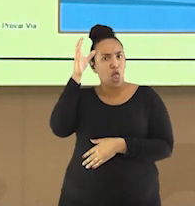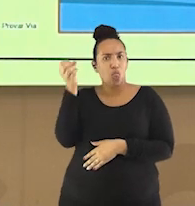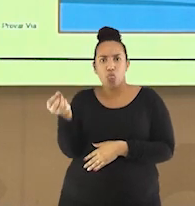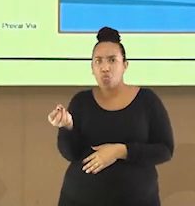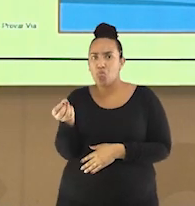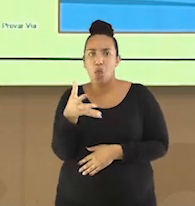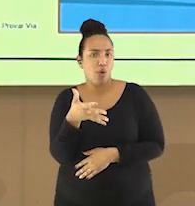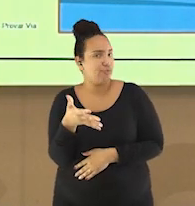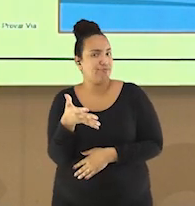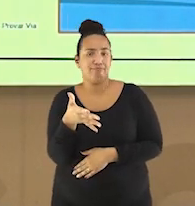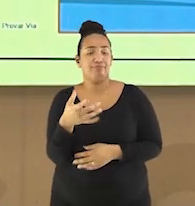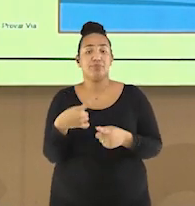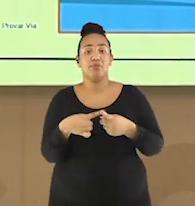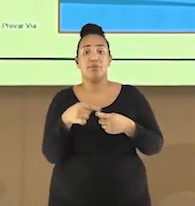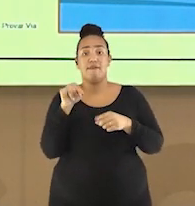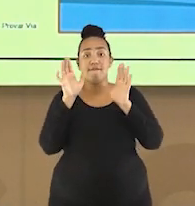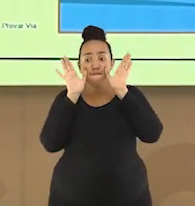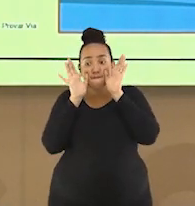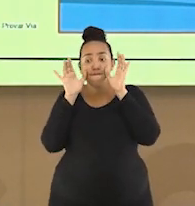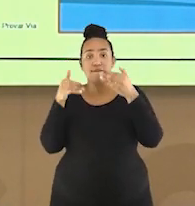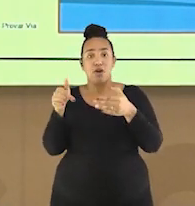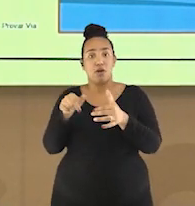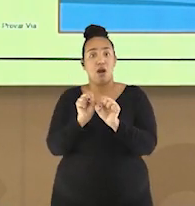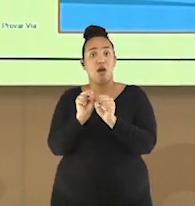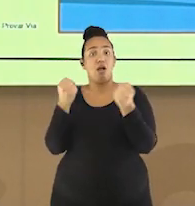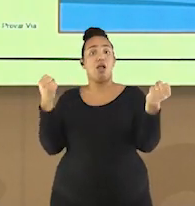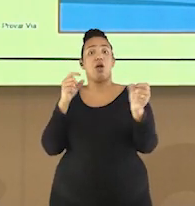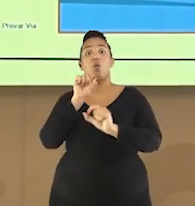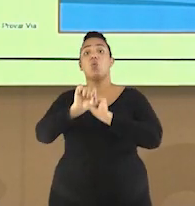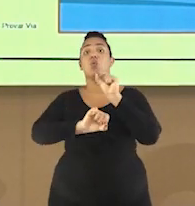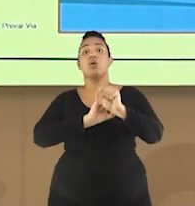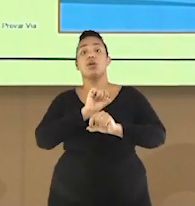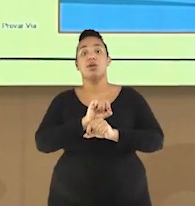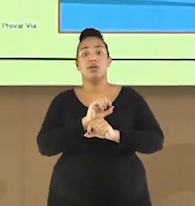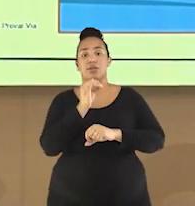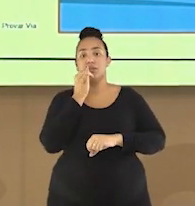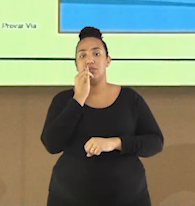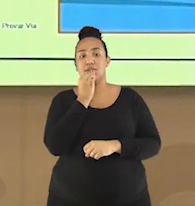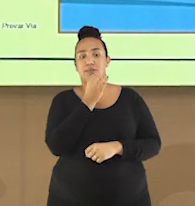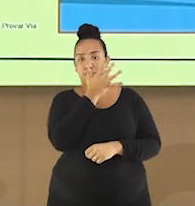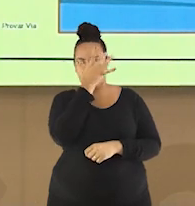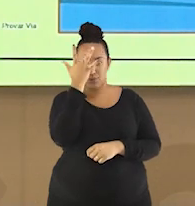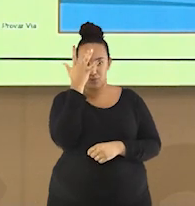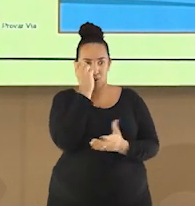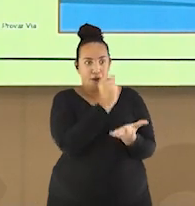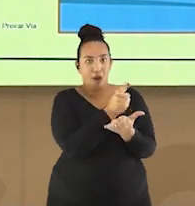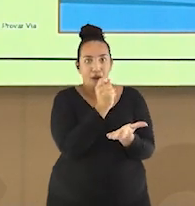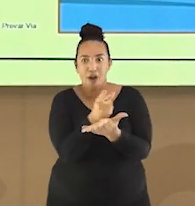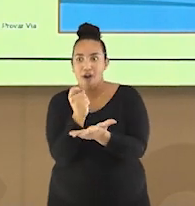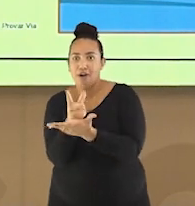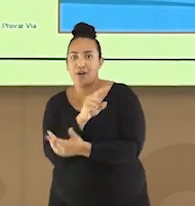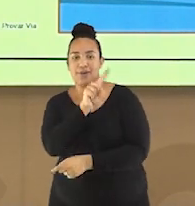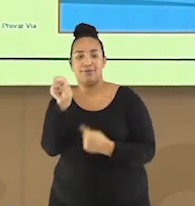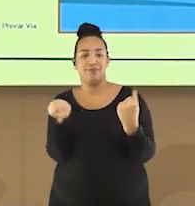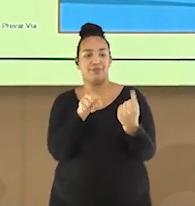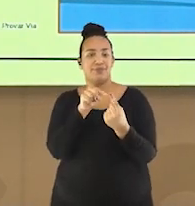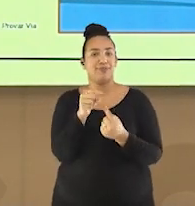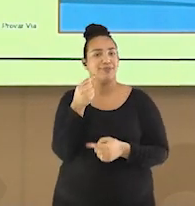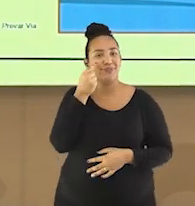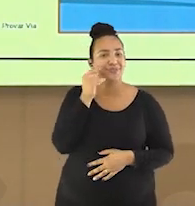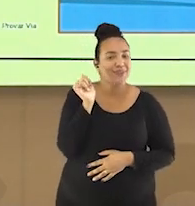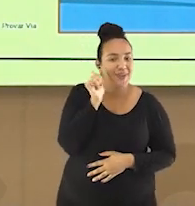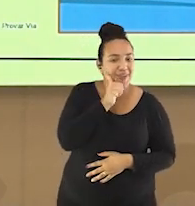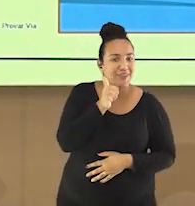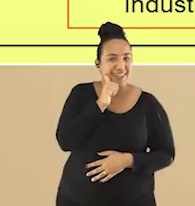porque um dos focos dessa expansão era a busca para o mercado consumidor, como podemos ver aqui, essa mulher com as